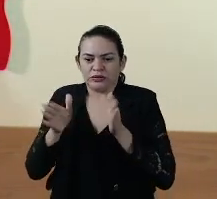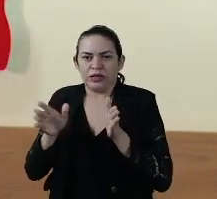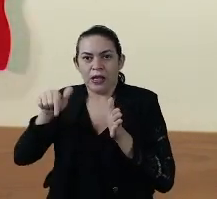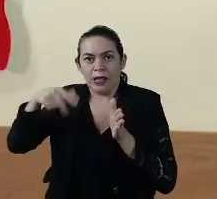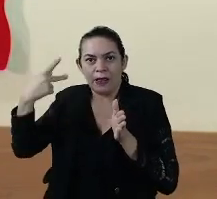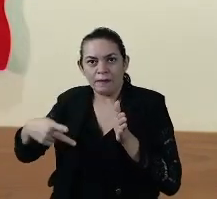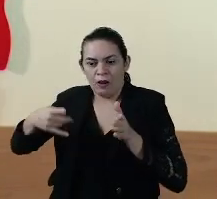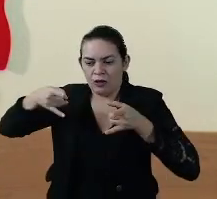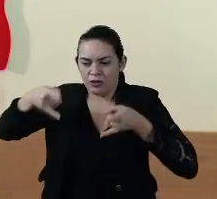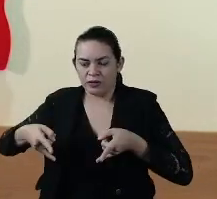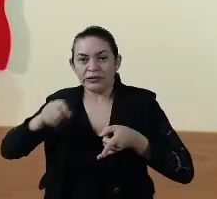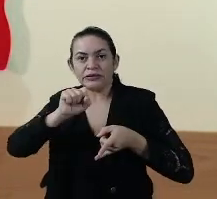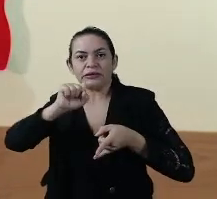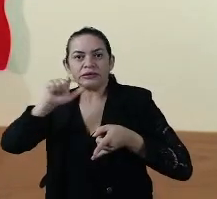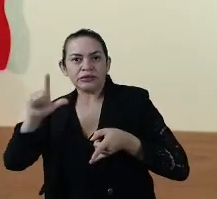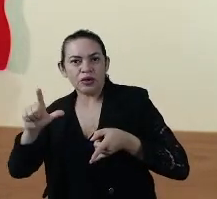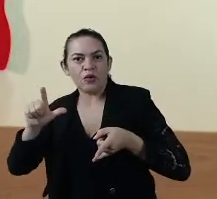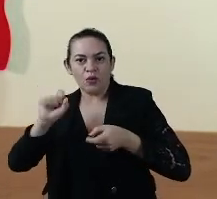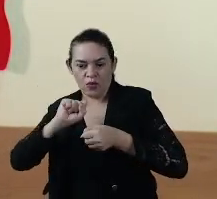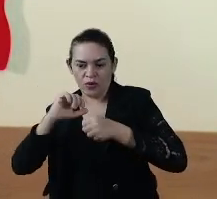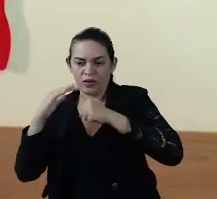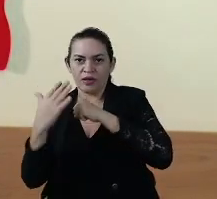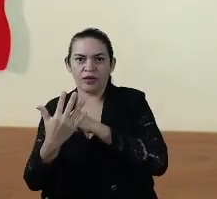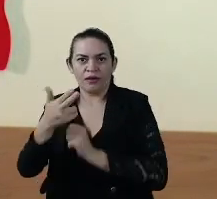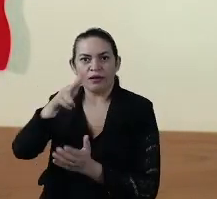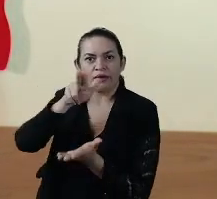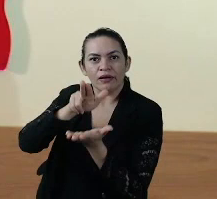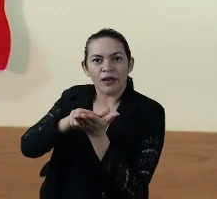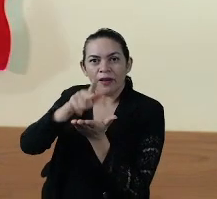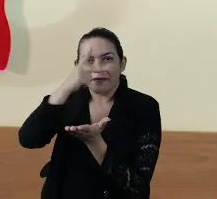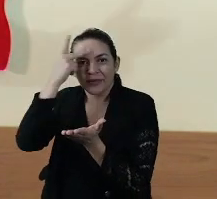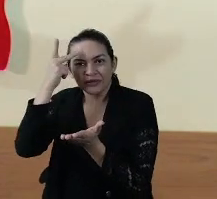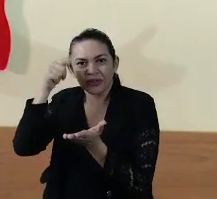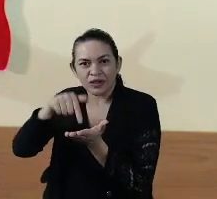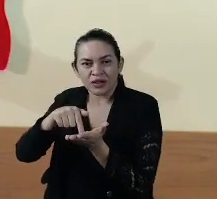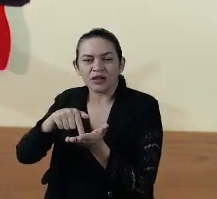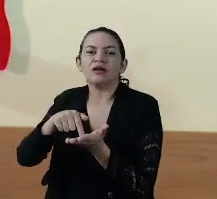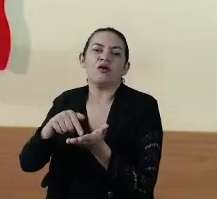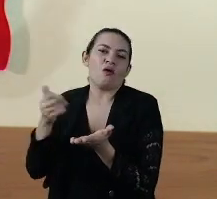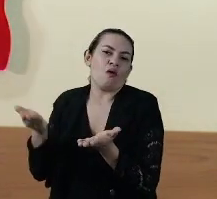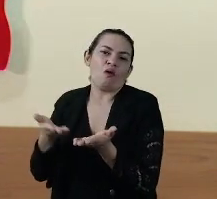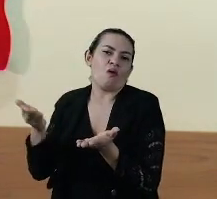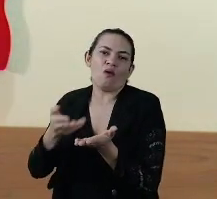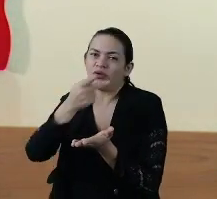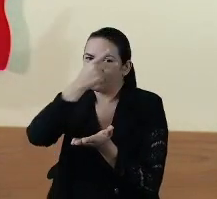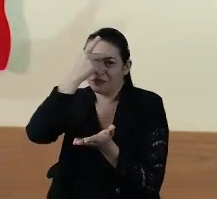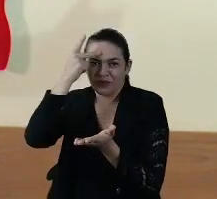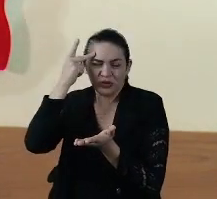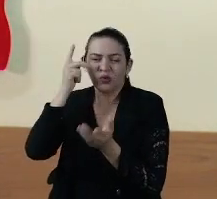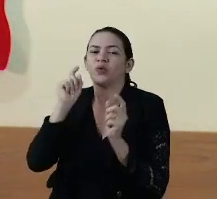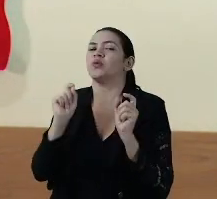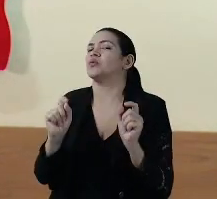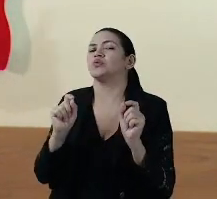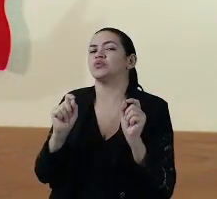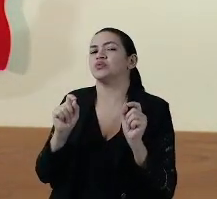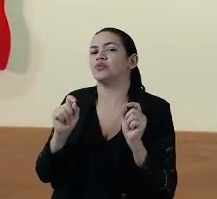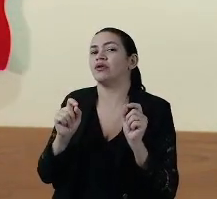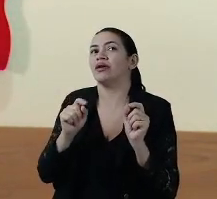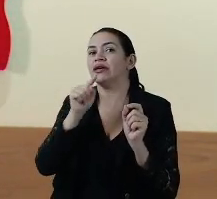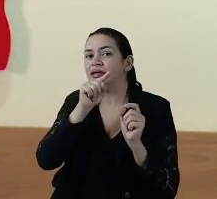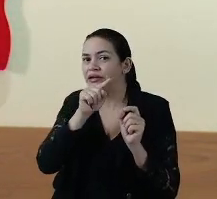coronavírus na ilha de São Luís sejam hoje ocupados por pacientes que estão sendo